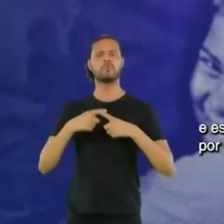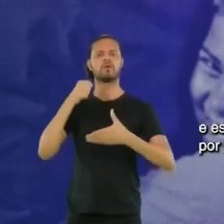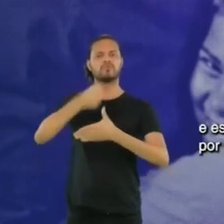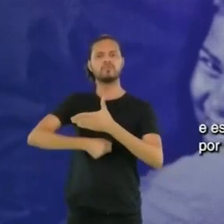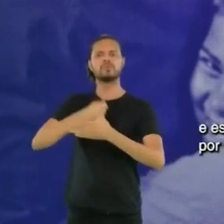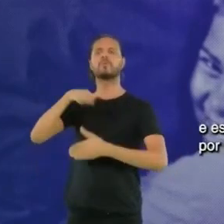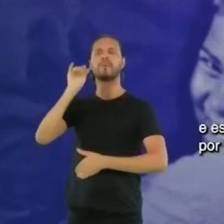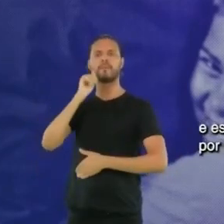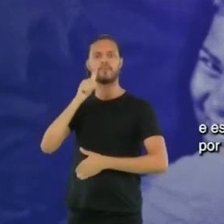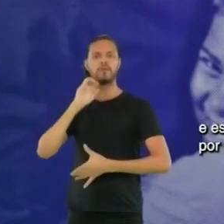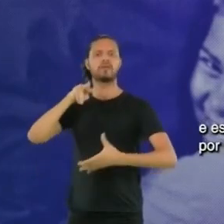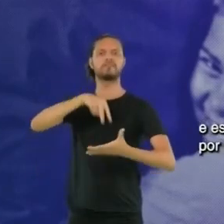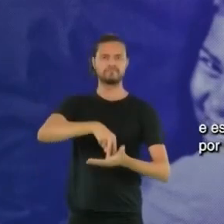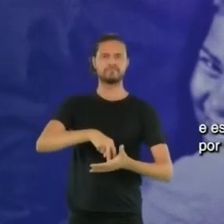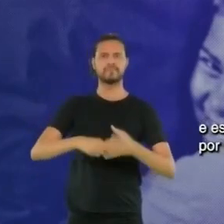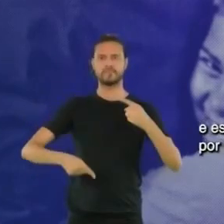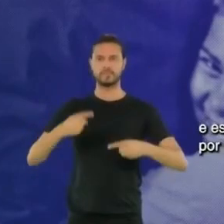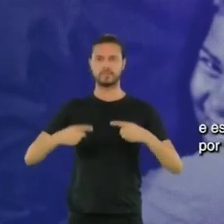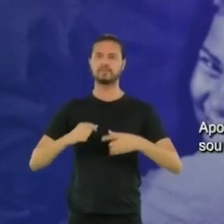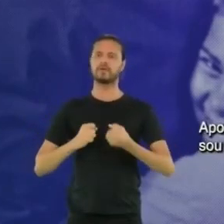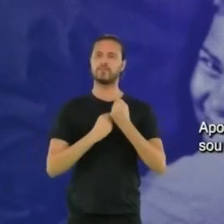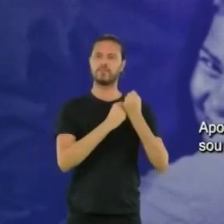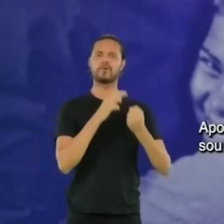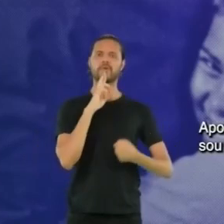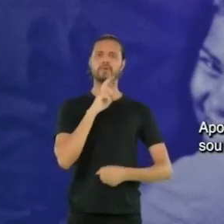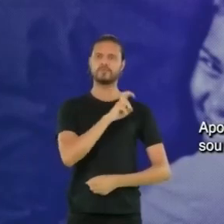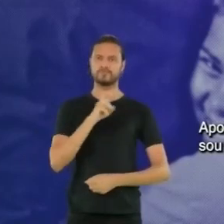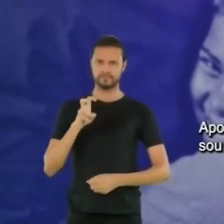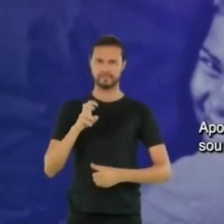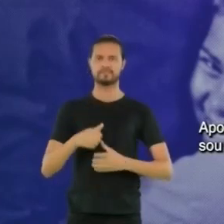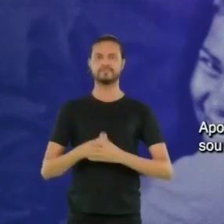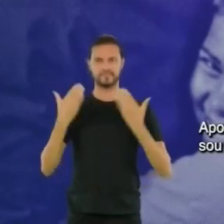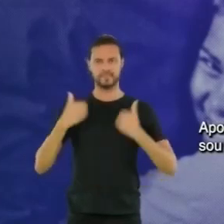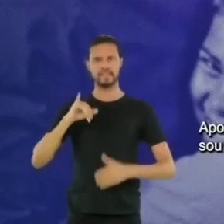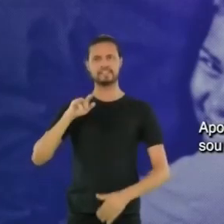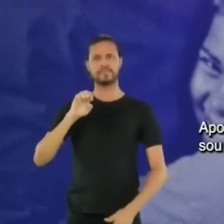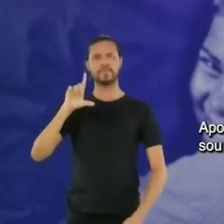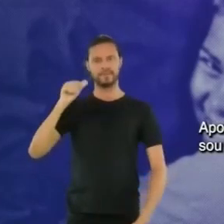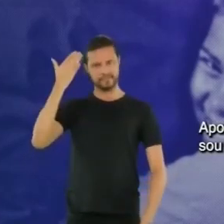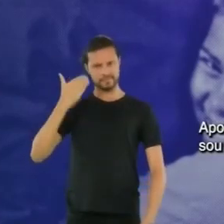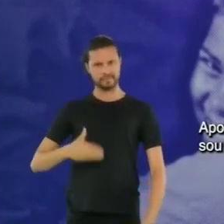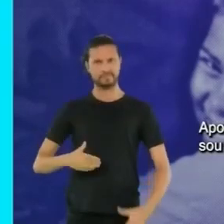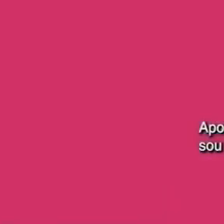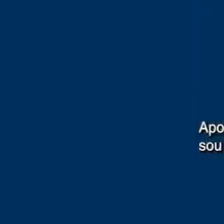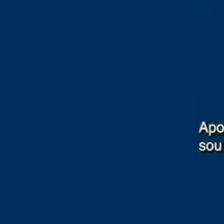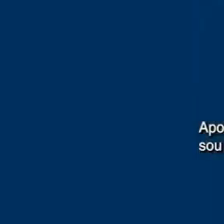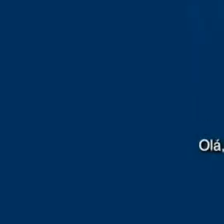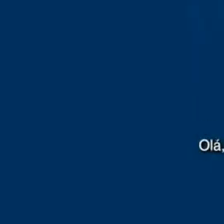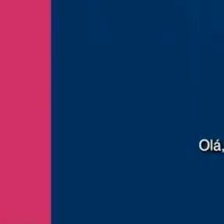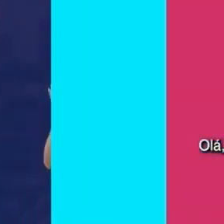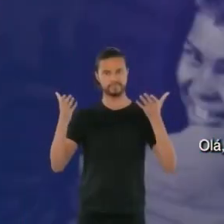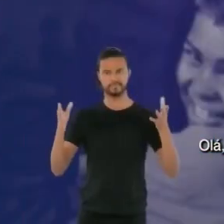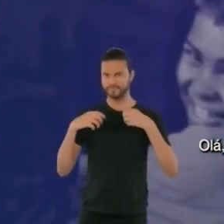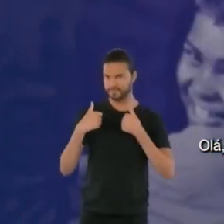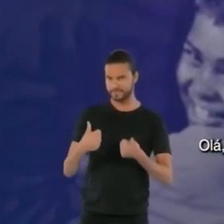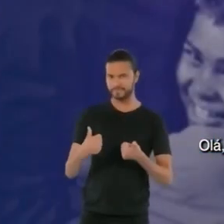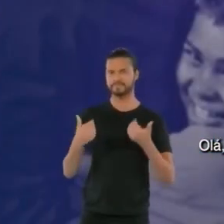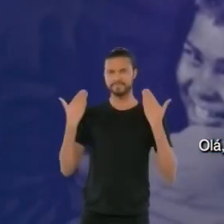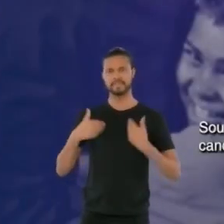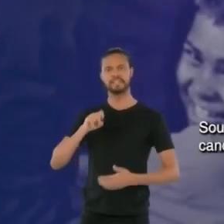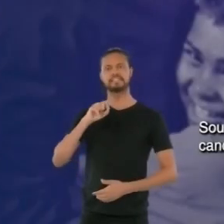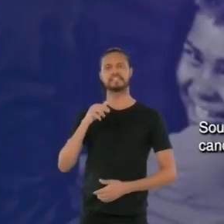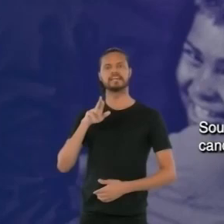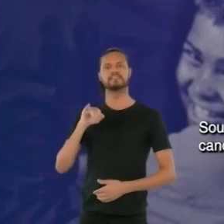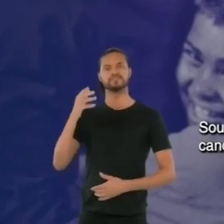aqui porque luto por mais mulheres na política. Apoio Rui Palmeiras 55. Sou Isabela Laranjeiras. Olá, tudo